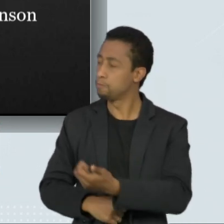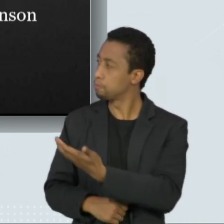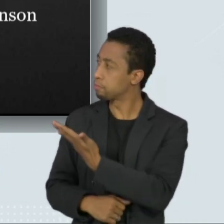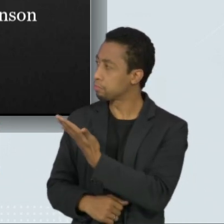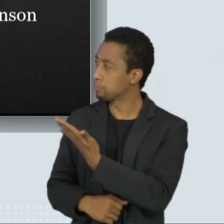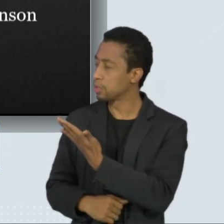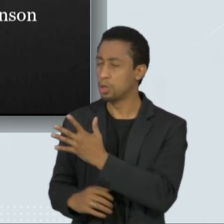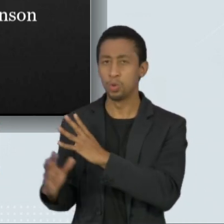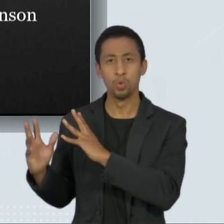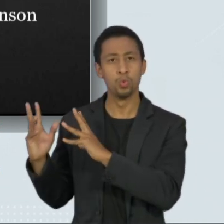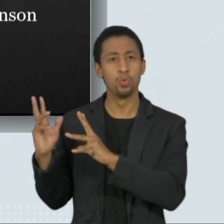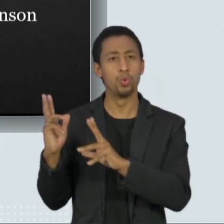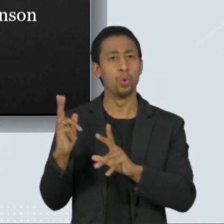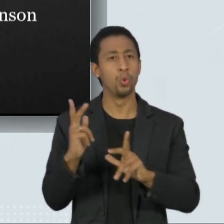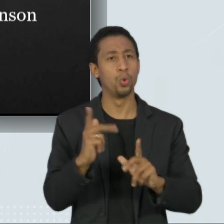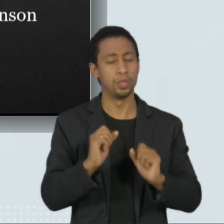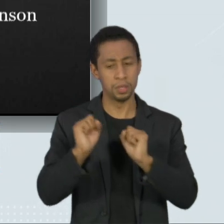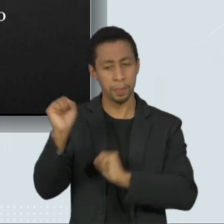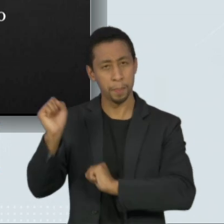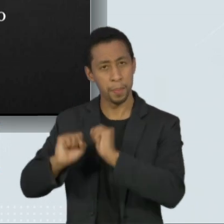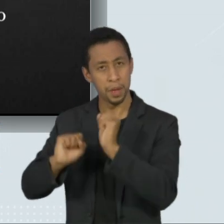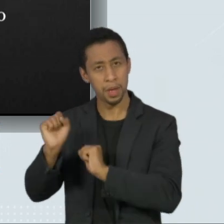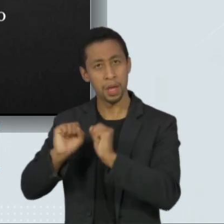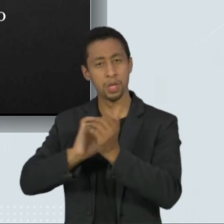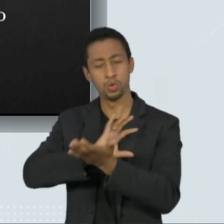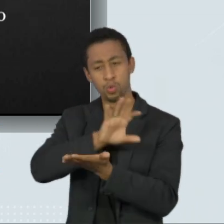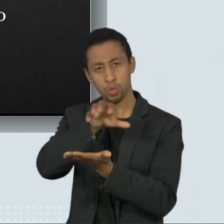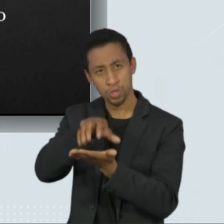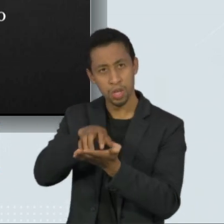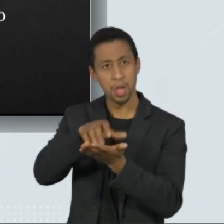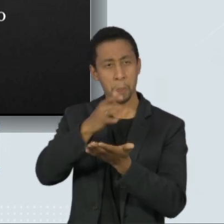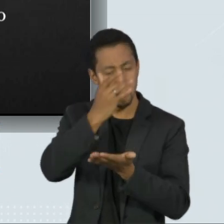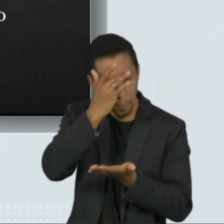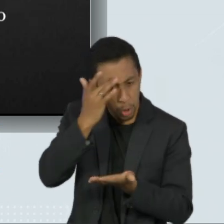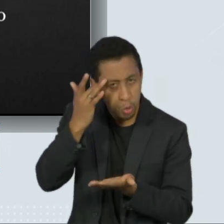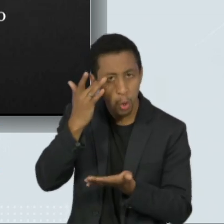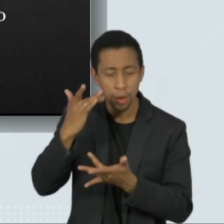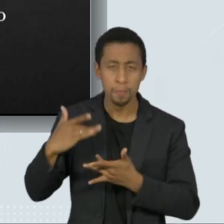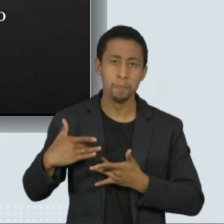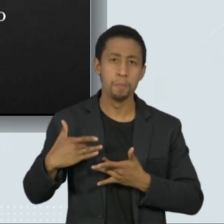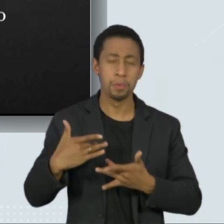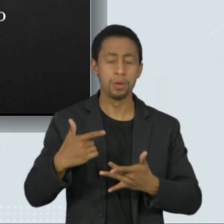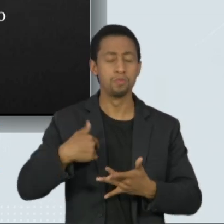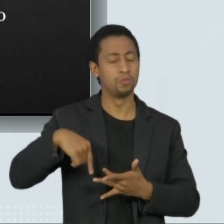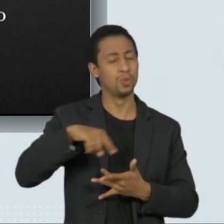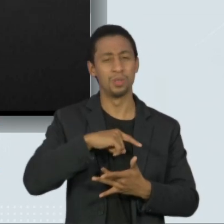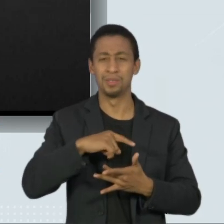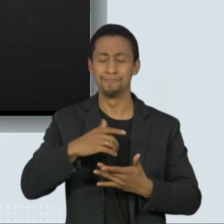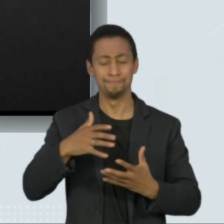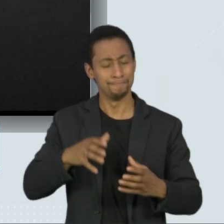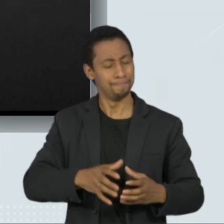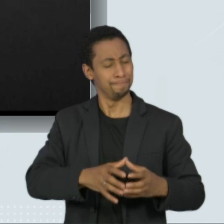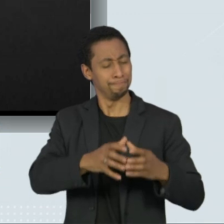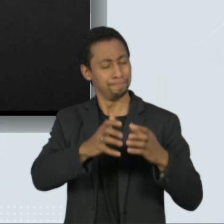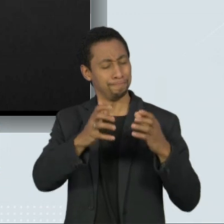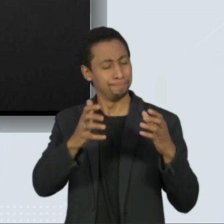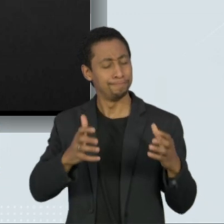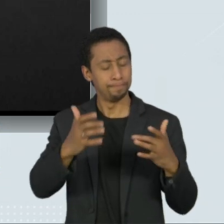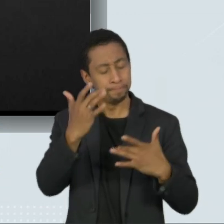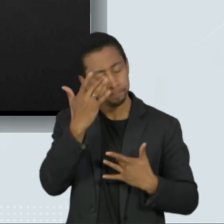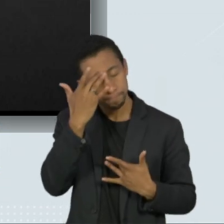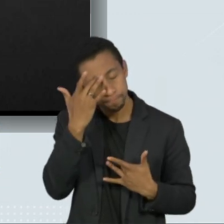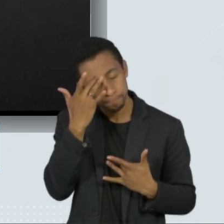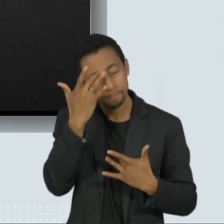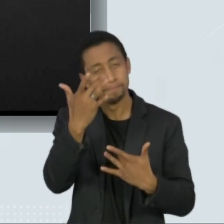e a todas essas 251 instituições, empresas e pessoas, nosso muito obrigado pela solidariedade e por